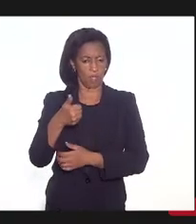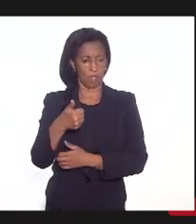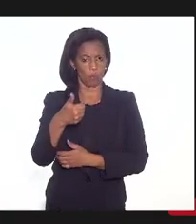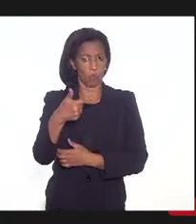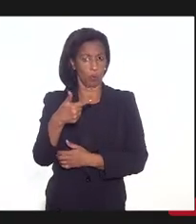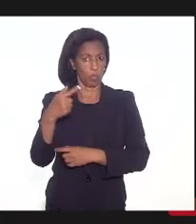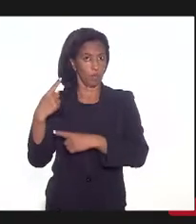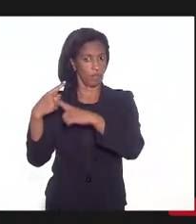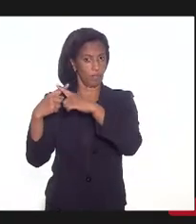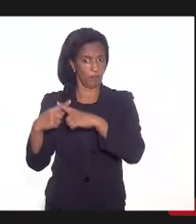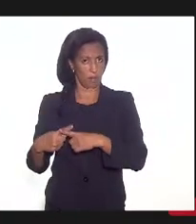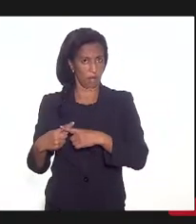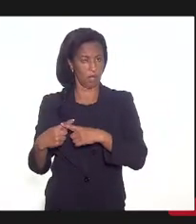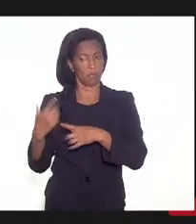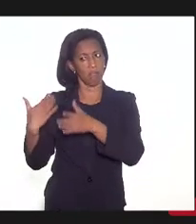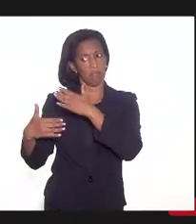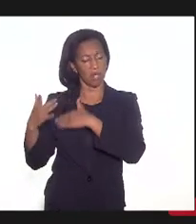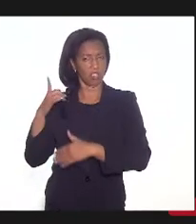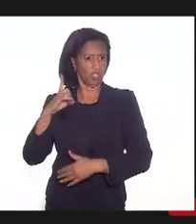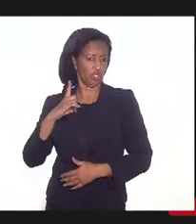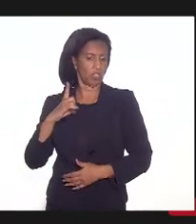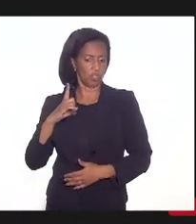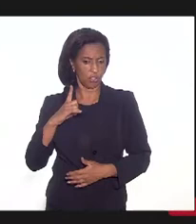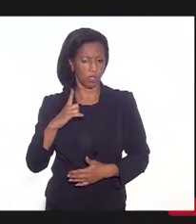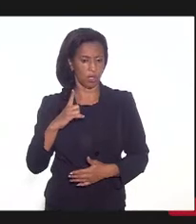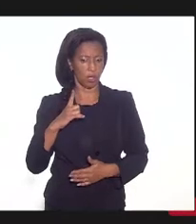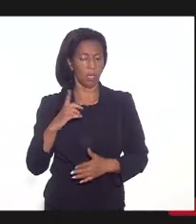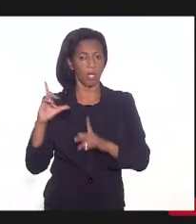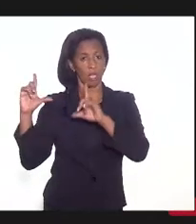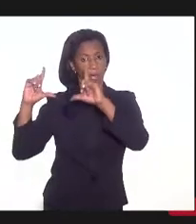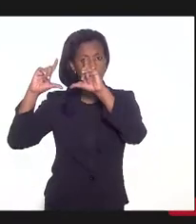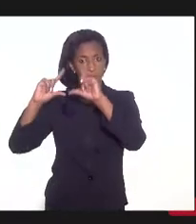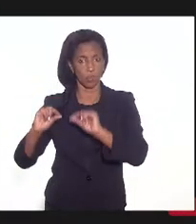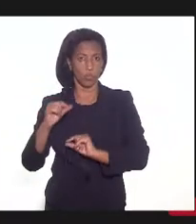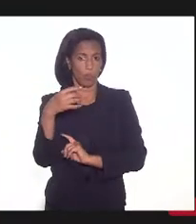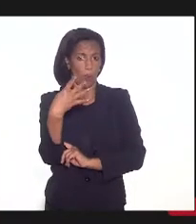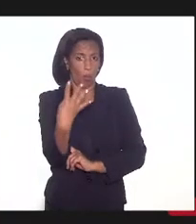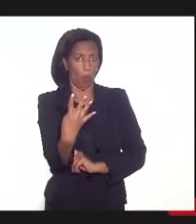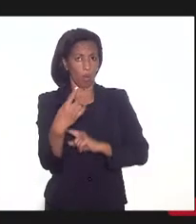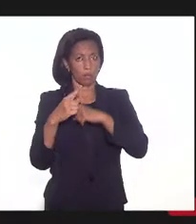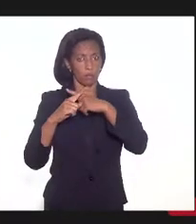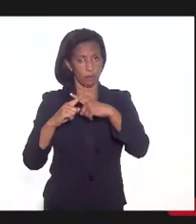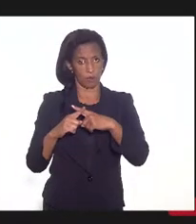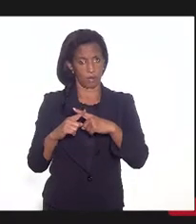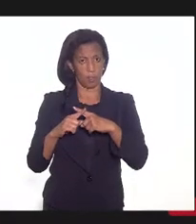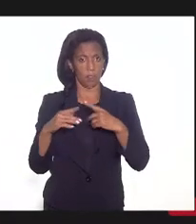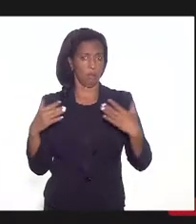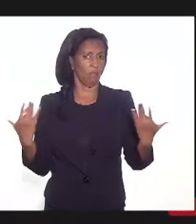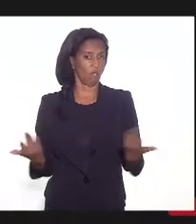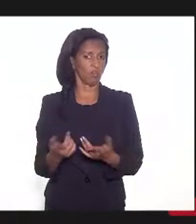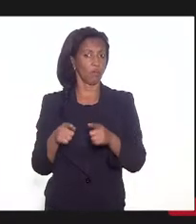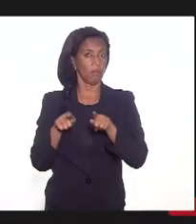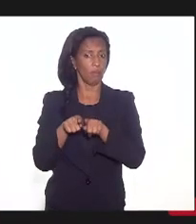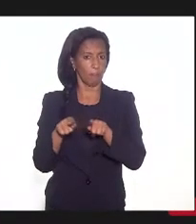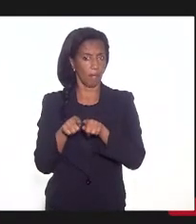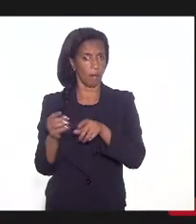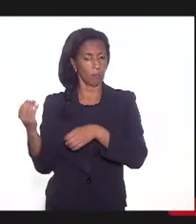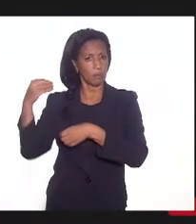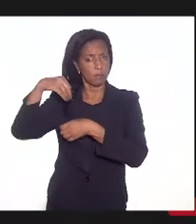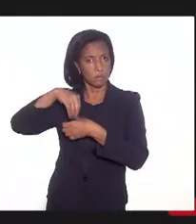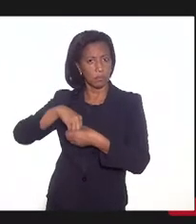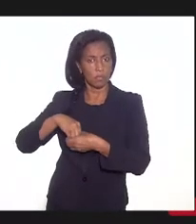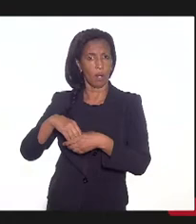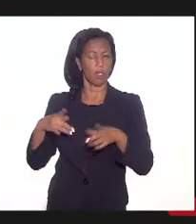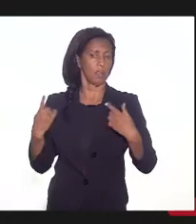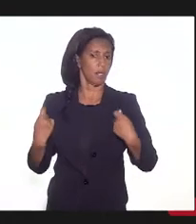vezes, a gente tinha, naquela altura, e reduziu para quatro vezes, e a gente também se enquadra nessa